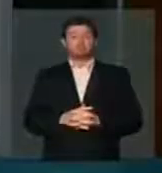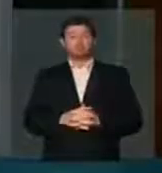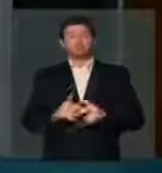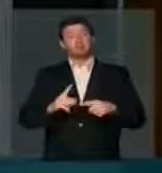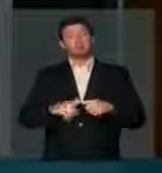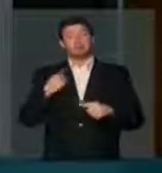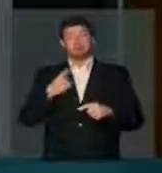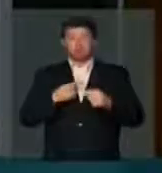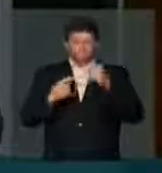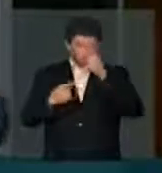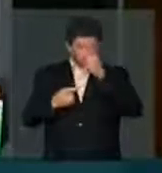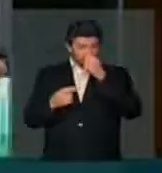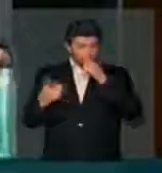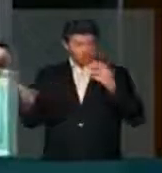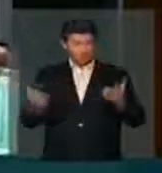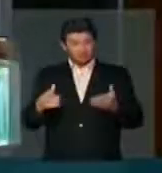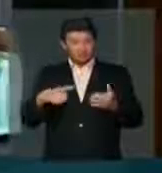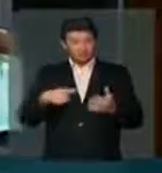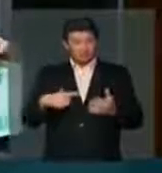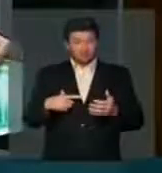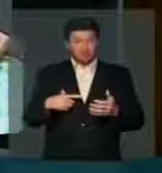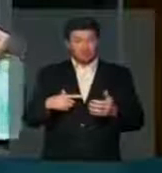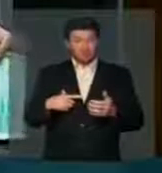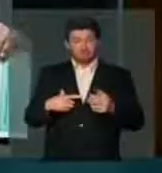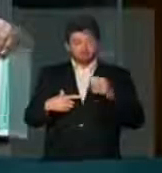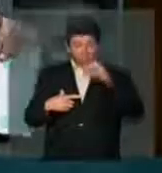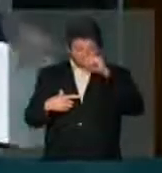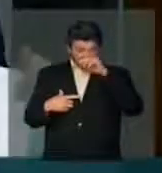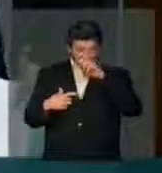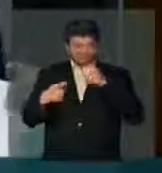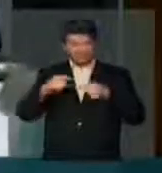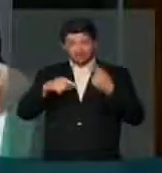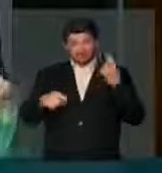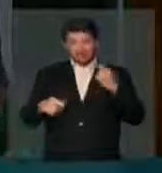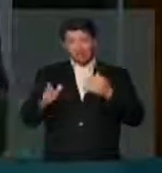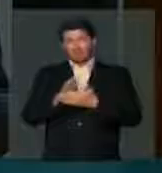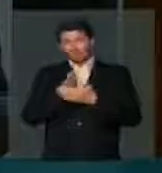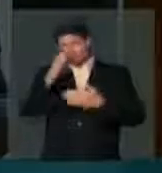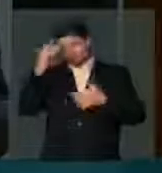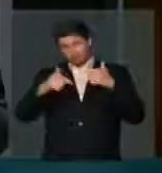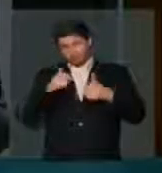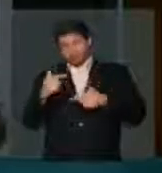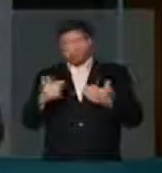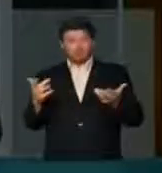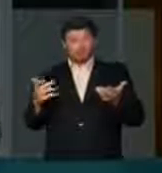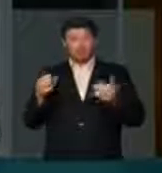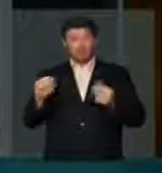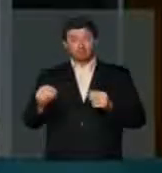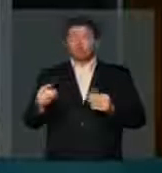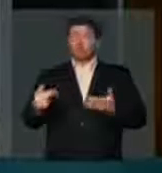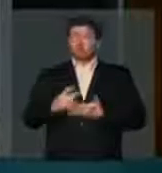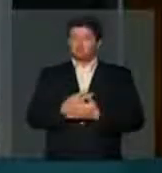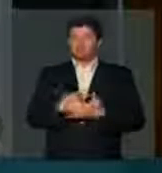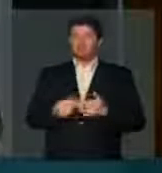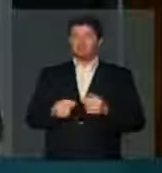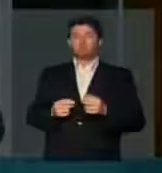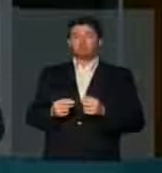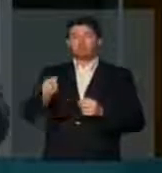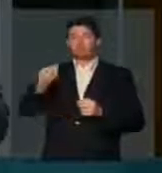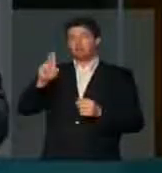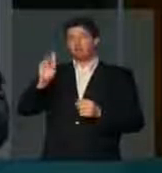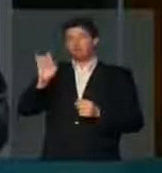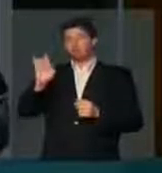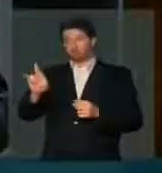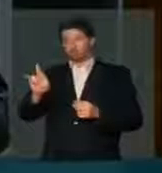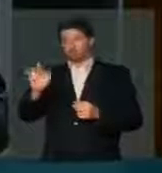estamos tendo agora a adversidade entre os trabalhadores. E isso está acontecendo com os auditores